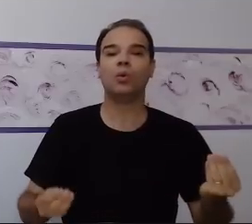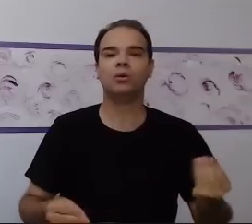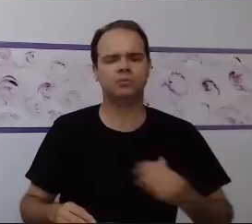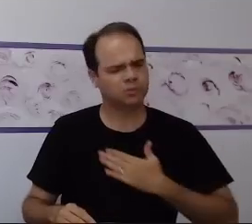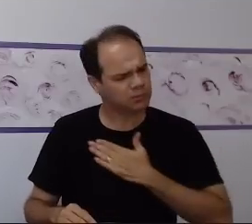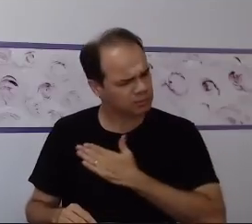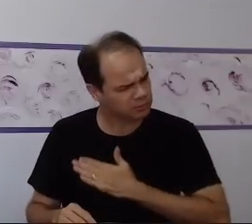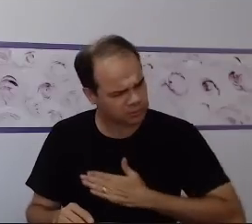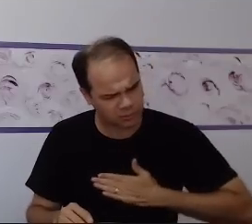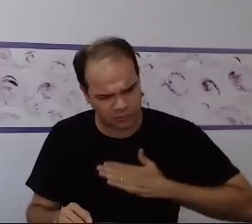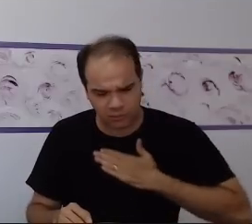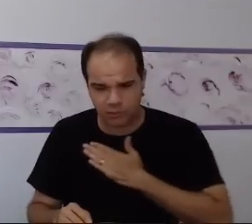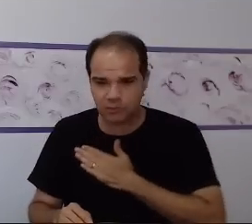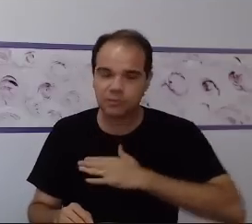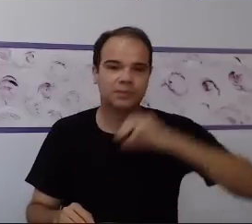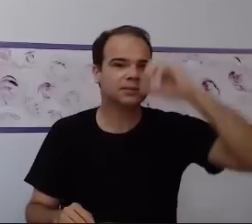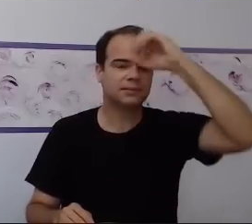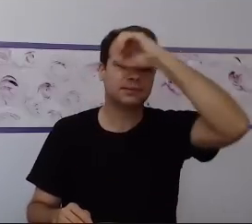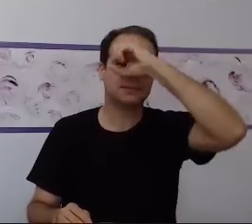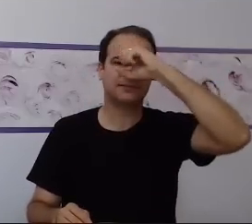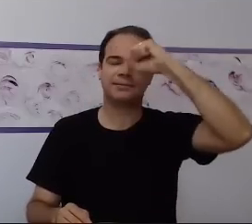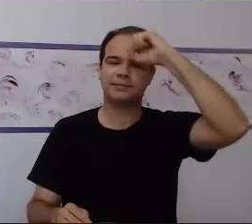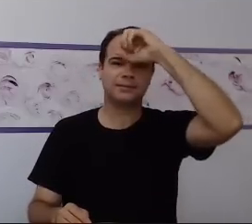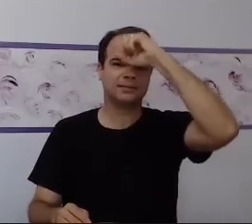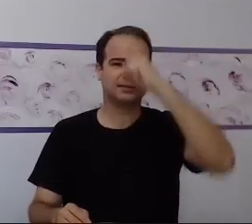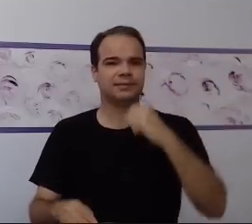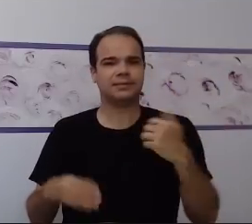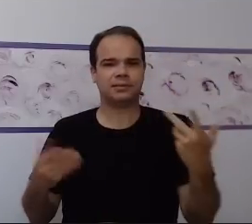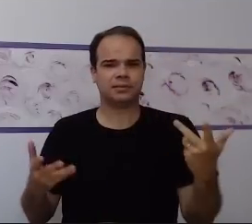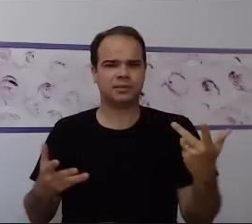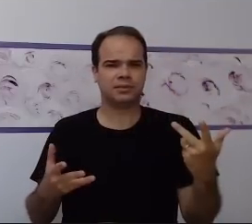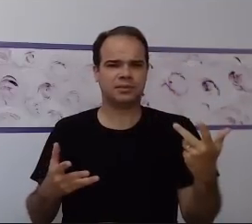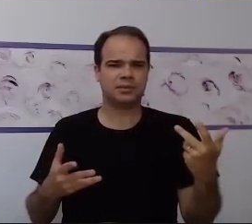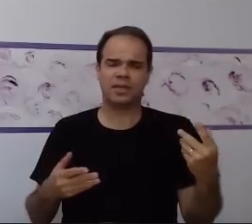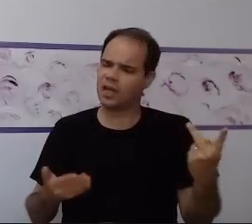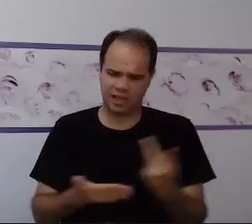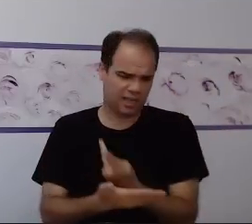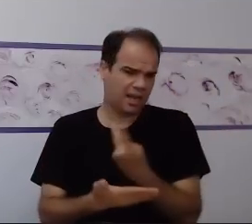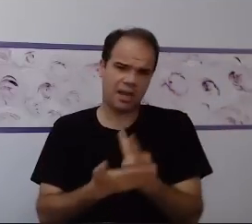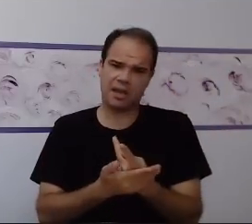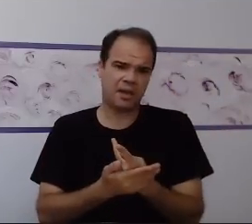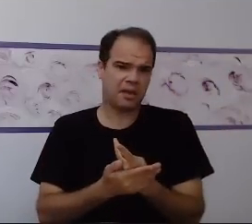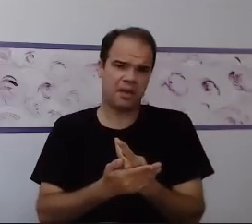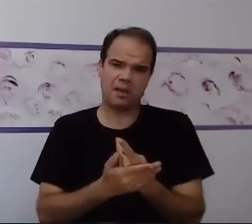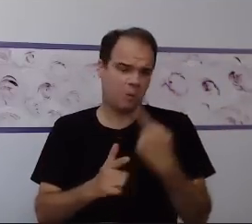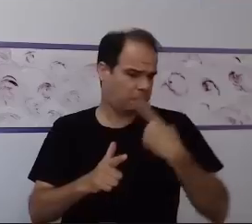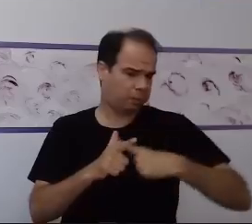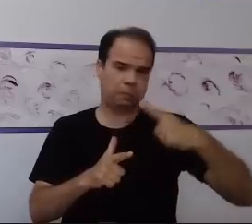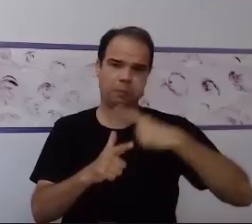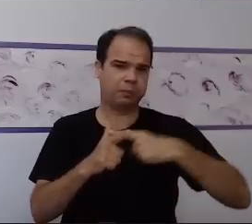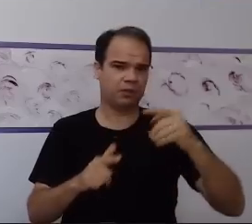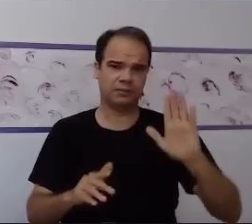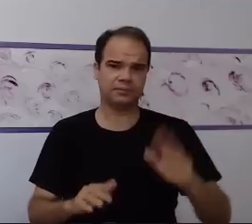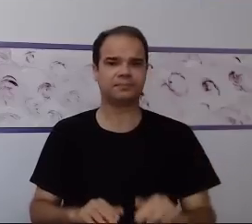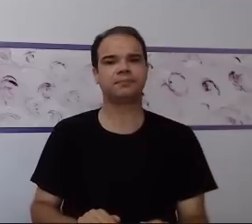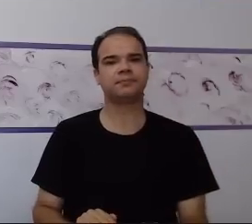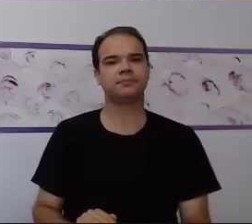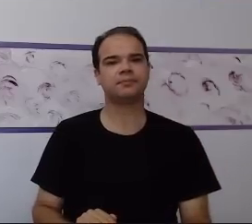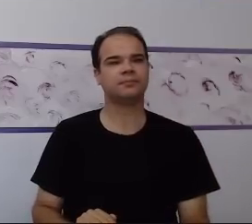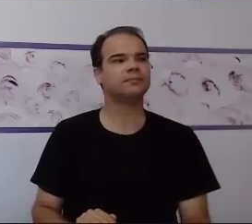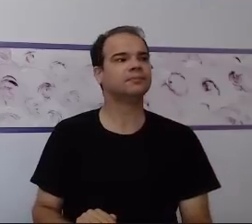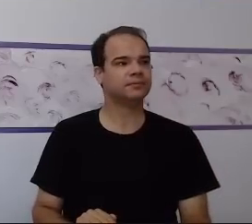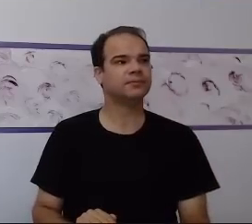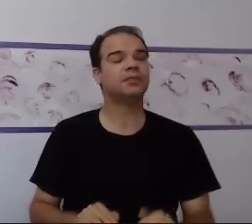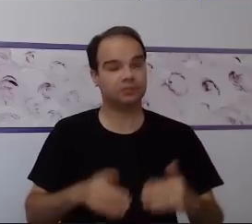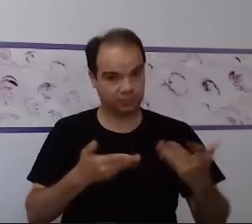necessário que esse indivíduo erre. E aí, com essa fala, a gente percebe bem a importância